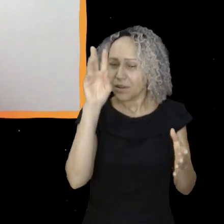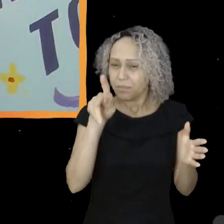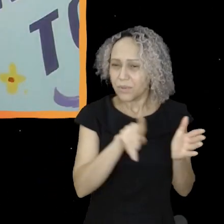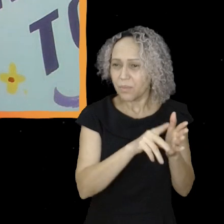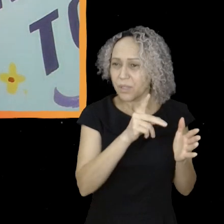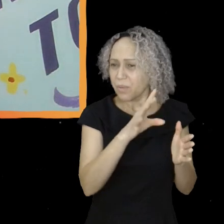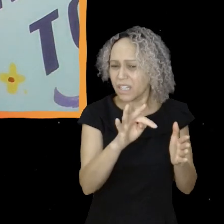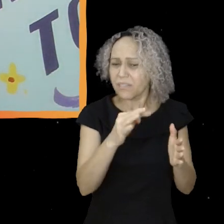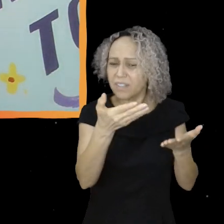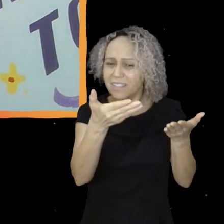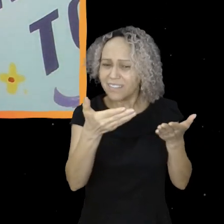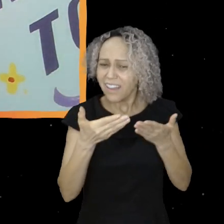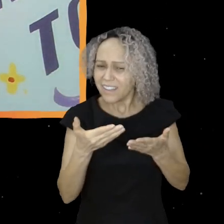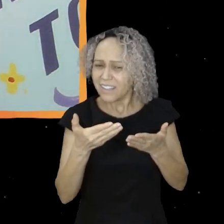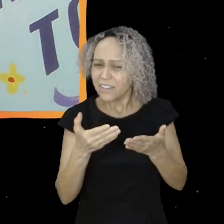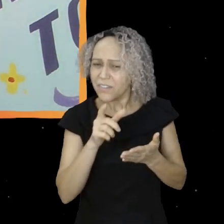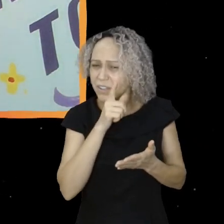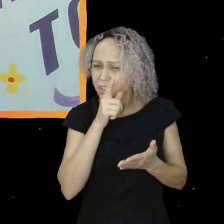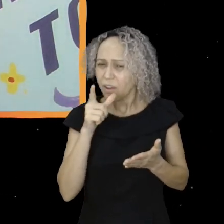assim?